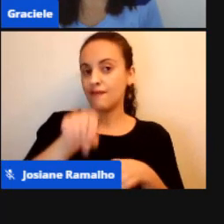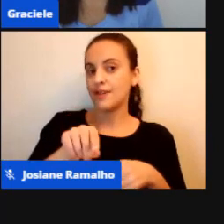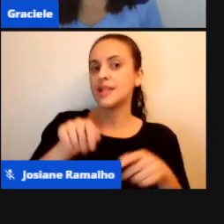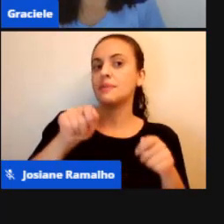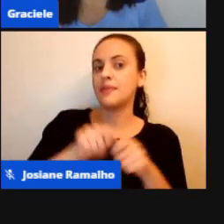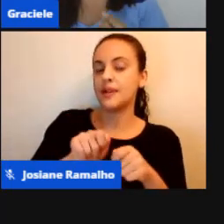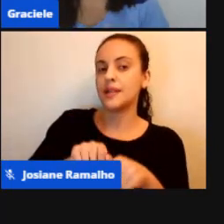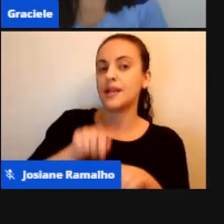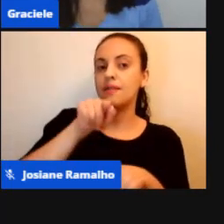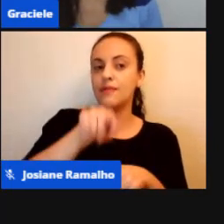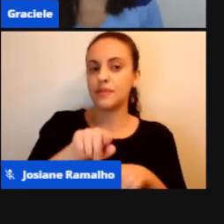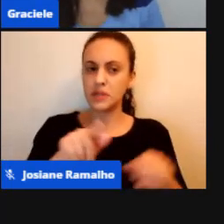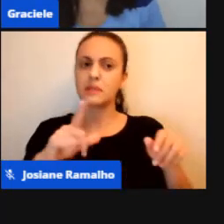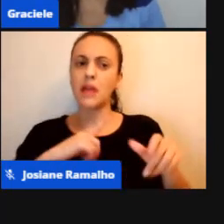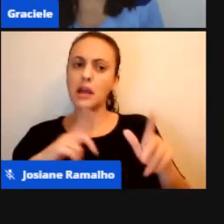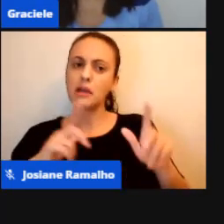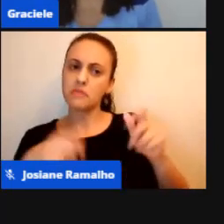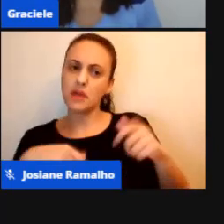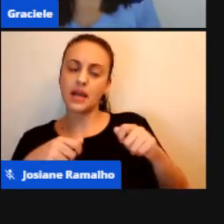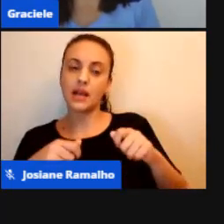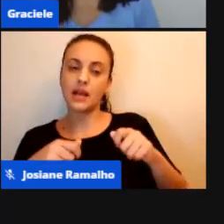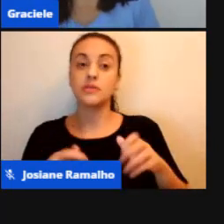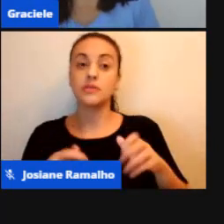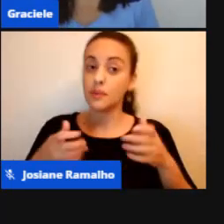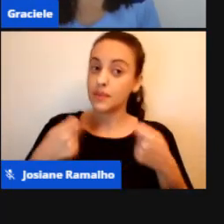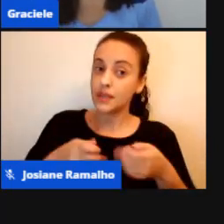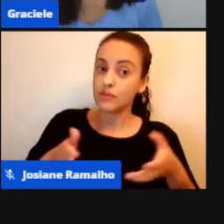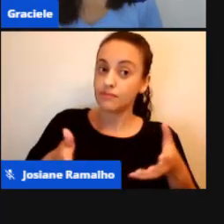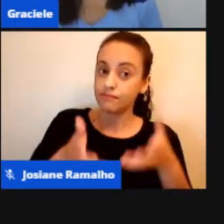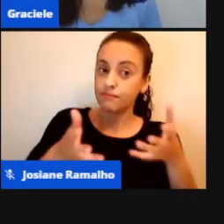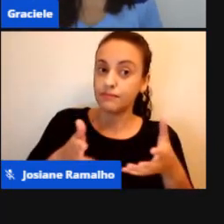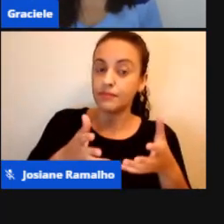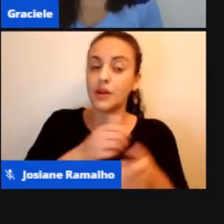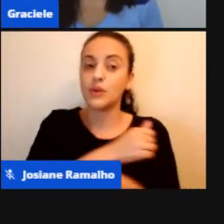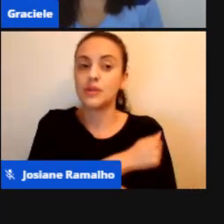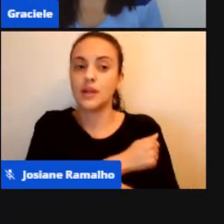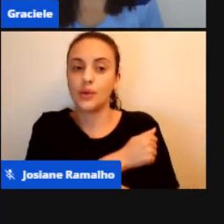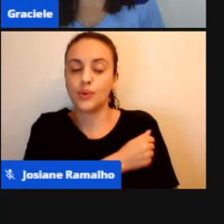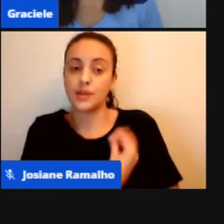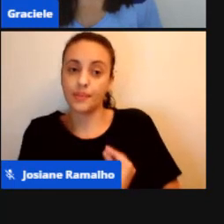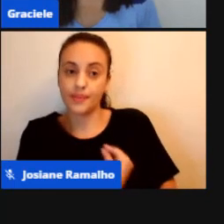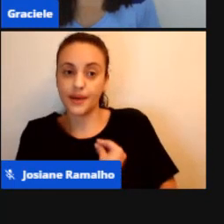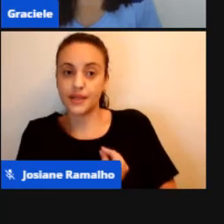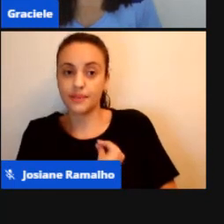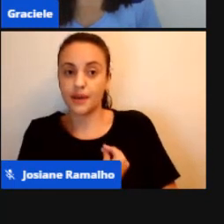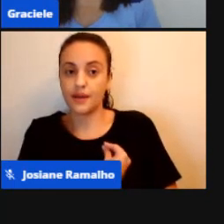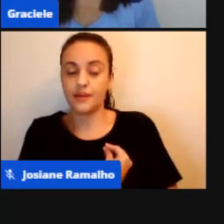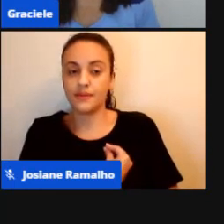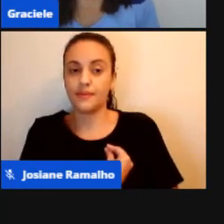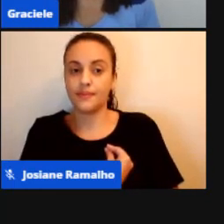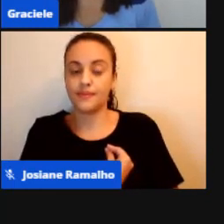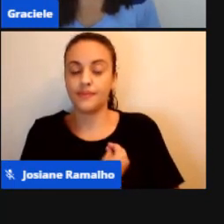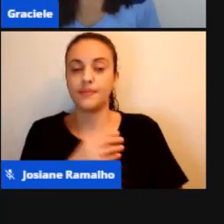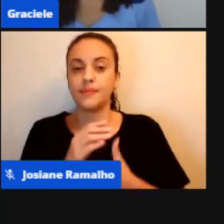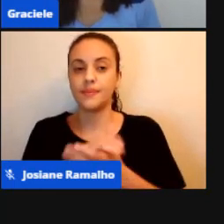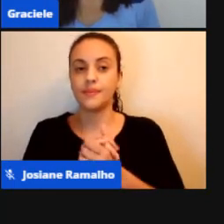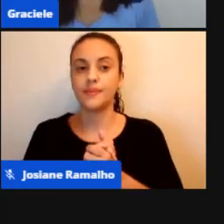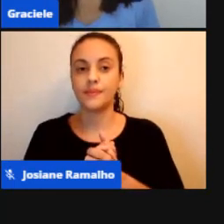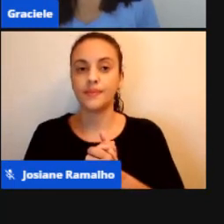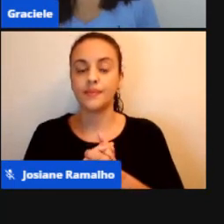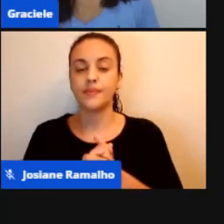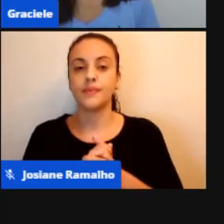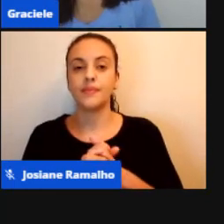é capaz? Vamos incentivar os nossos alunos a participar desse processo de aprendizagem.